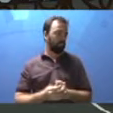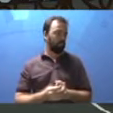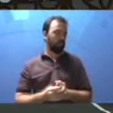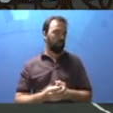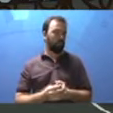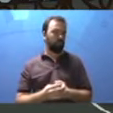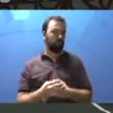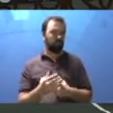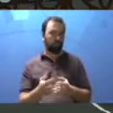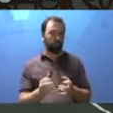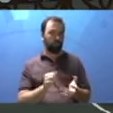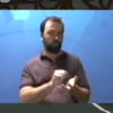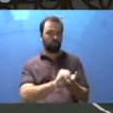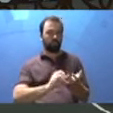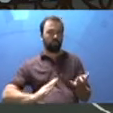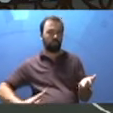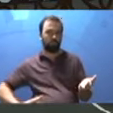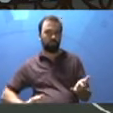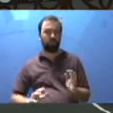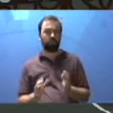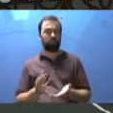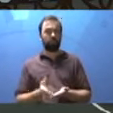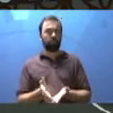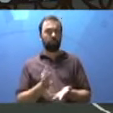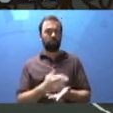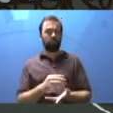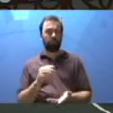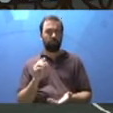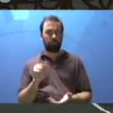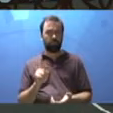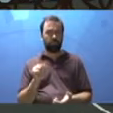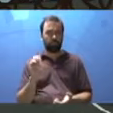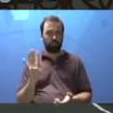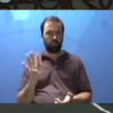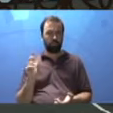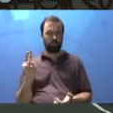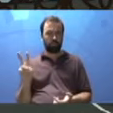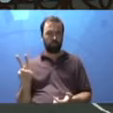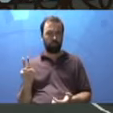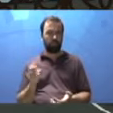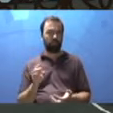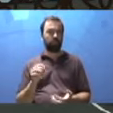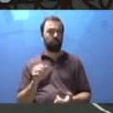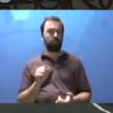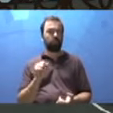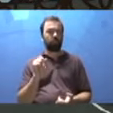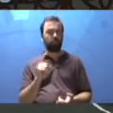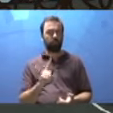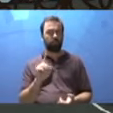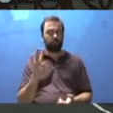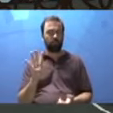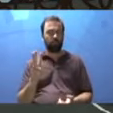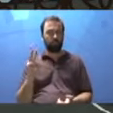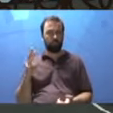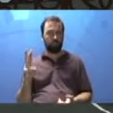E agora vamos partir para a tarefinha. Página 142, 143.